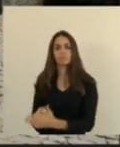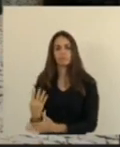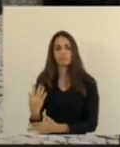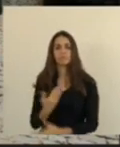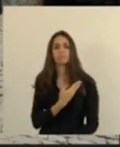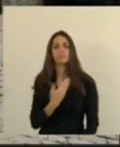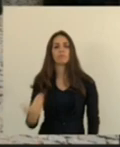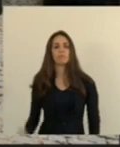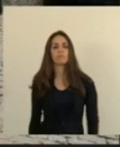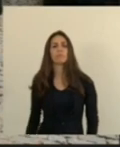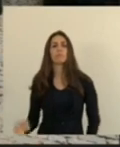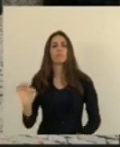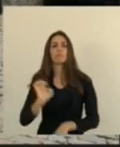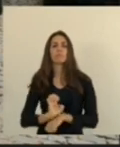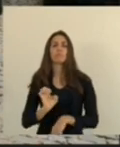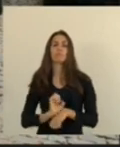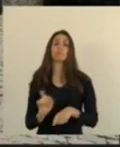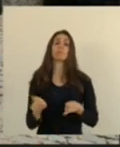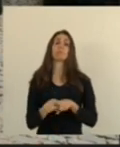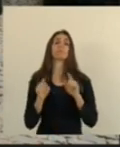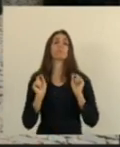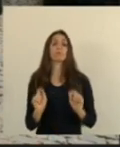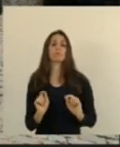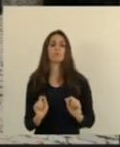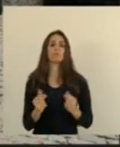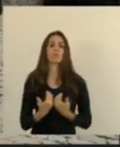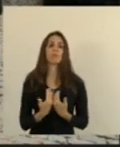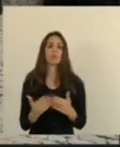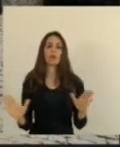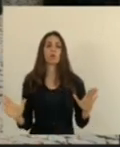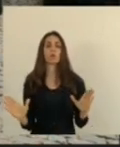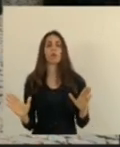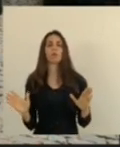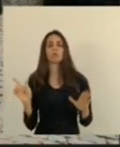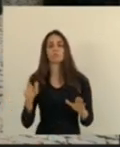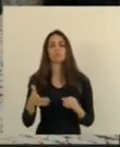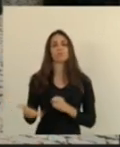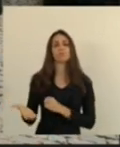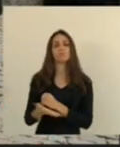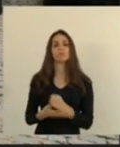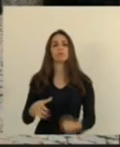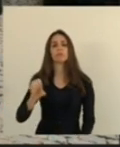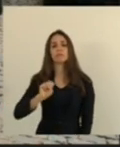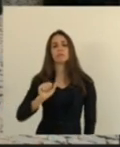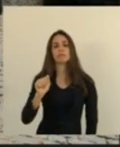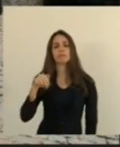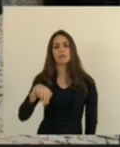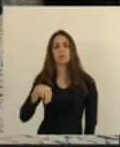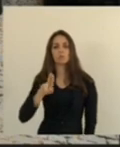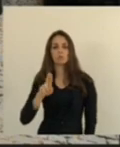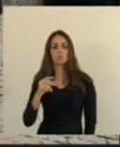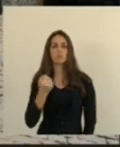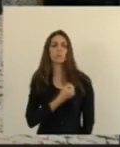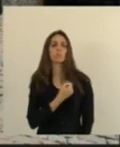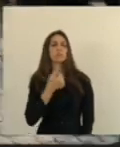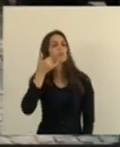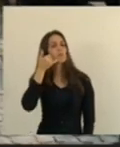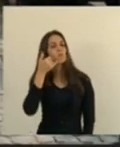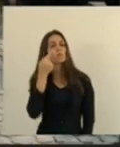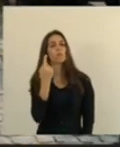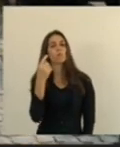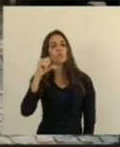governo do Estado. Também inauguramos a base SAMU 192, que ofertará